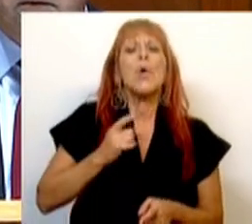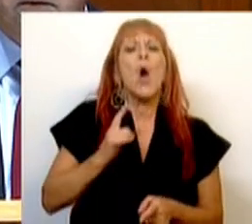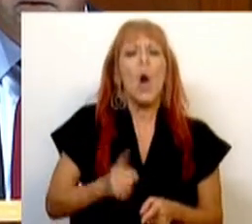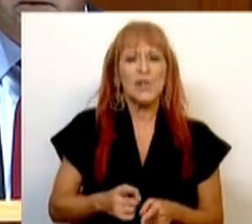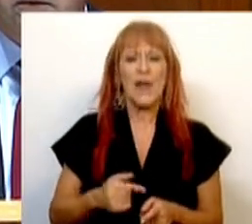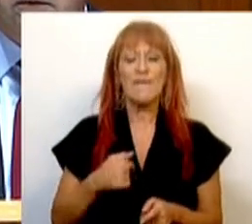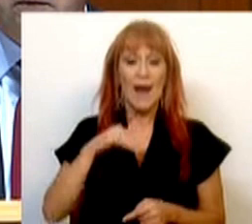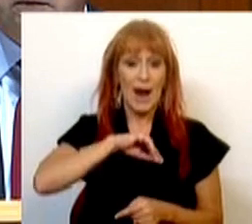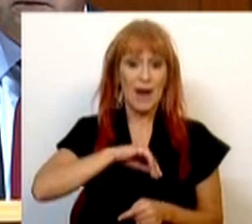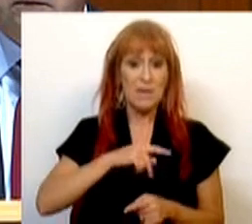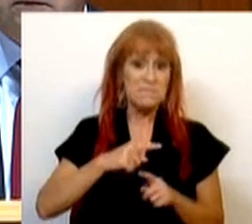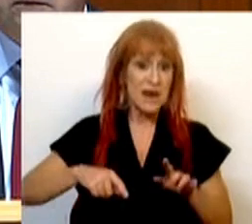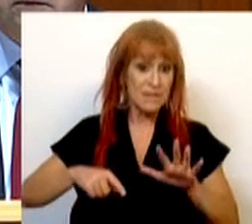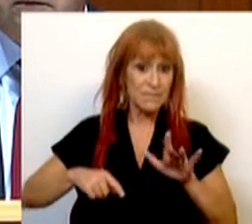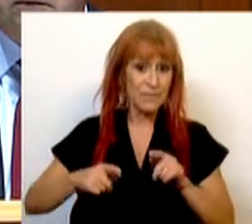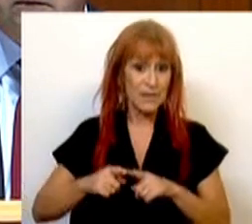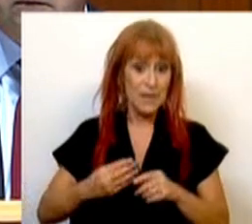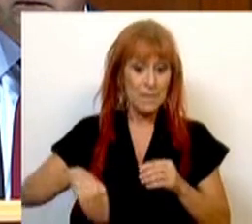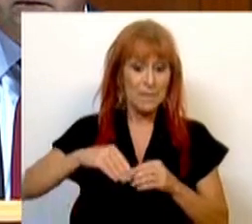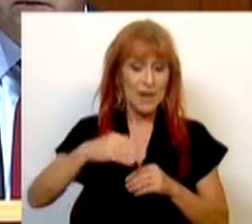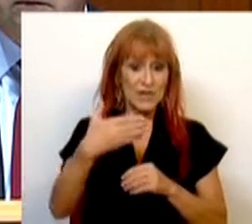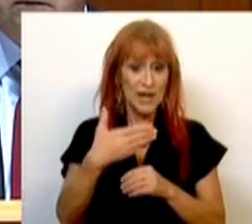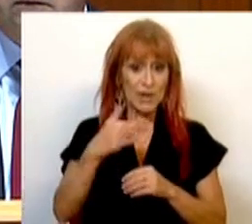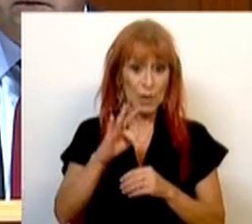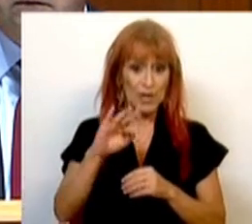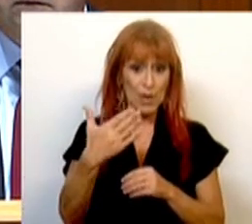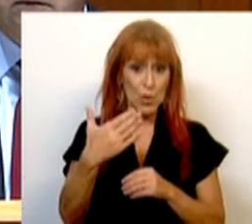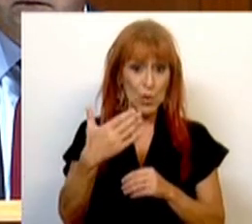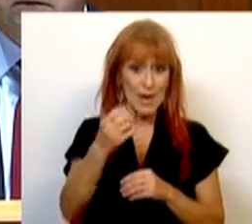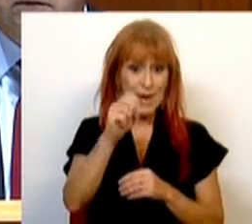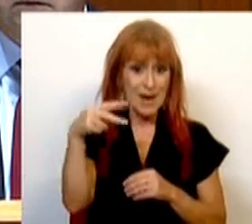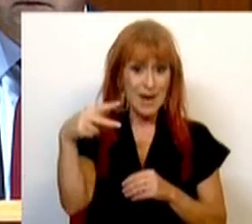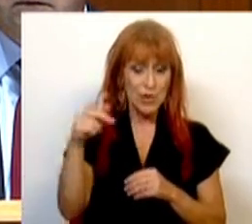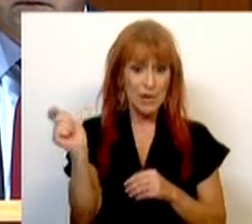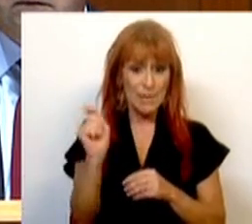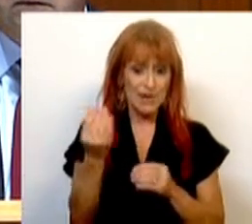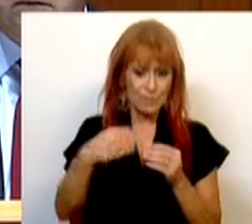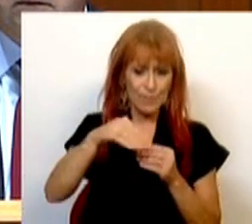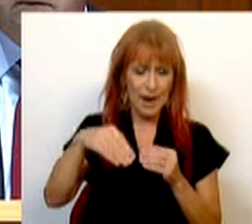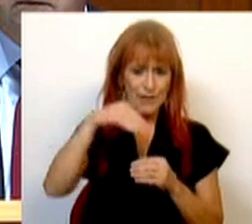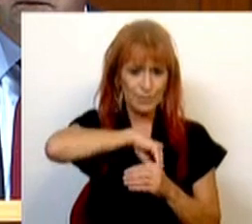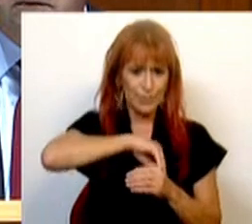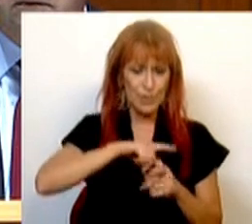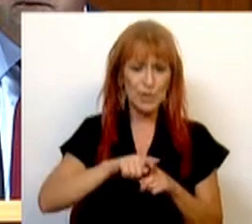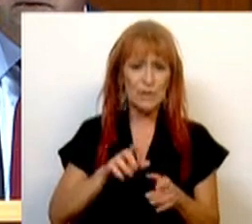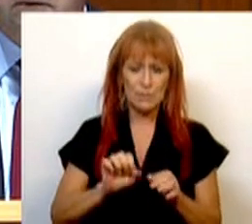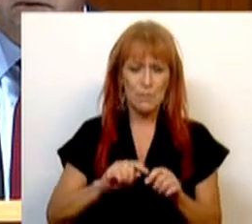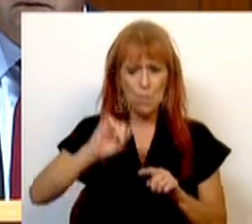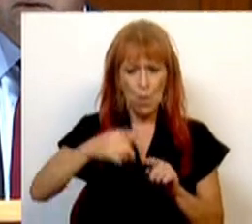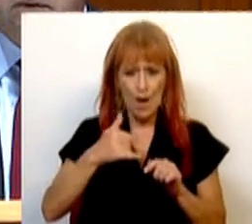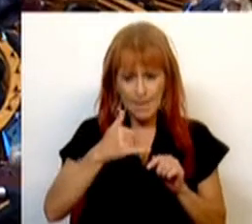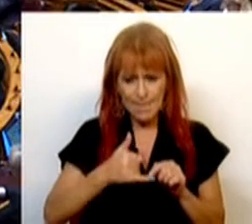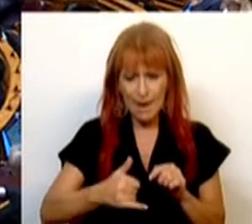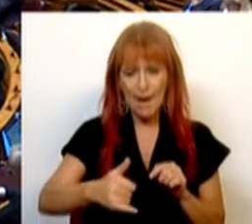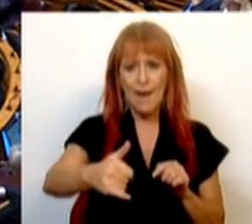que vai ganhar, em média, mais 141 euros por mês, em termos líquidos, durante o próximo